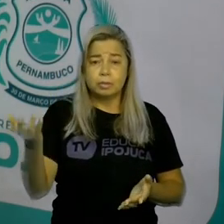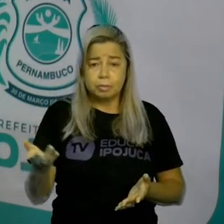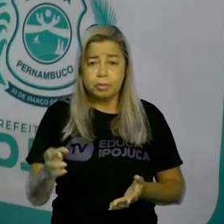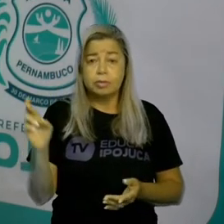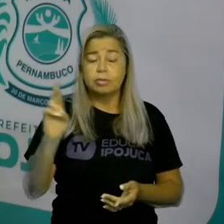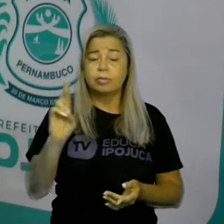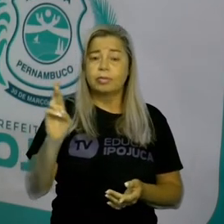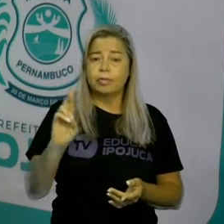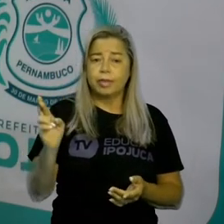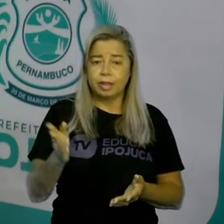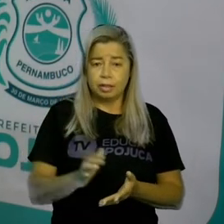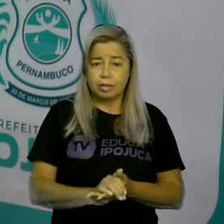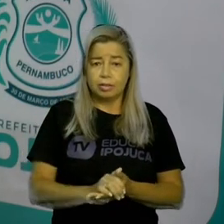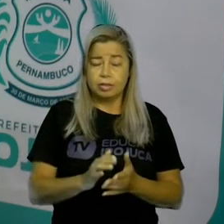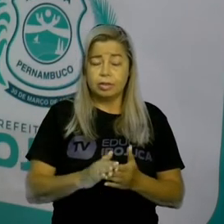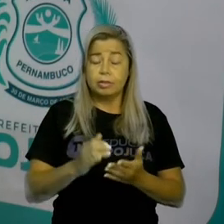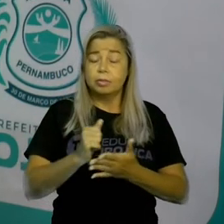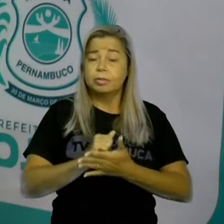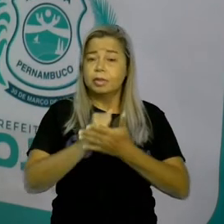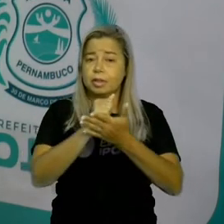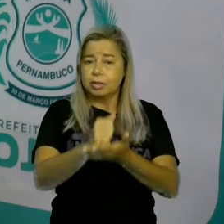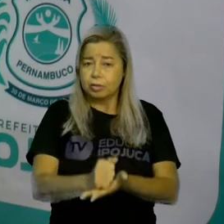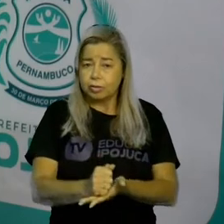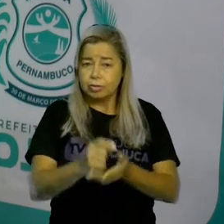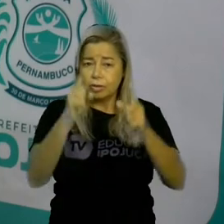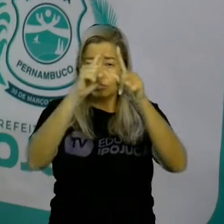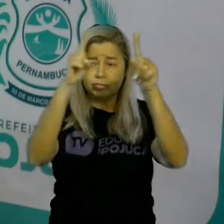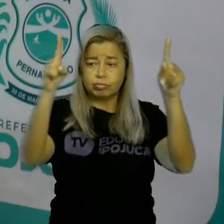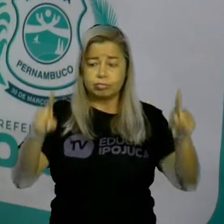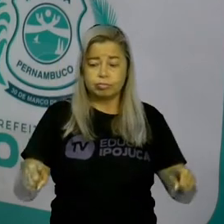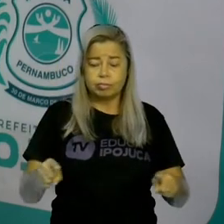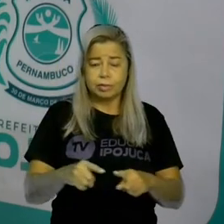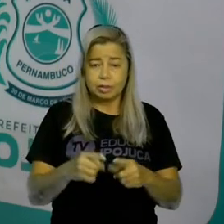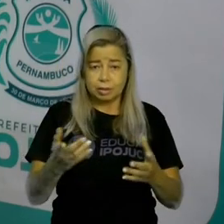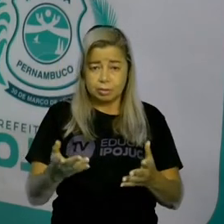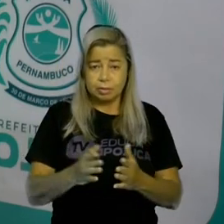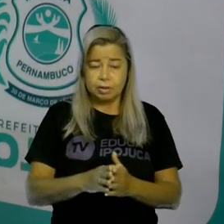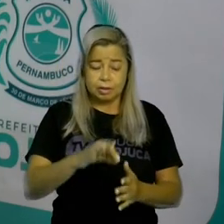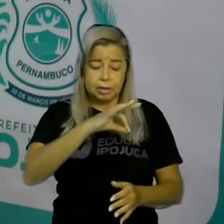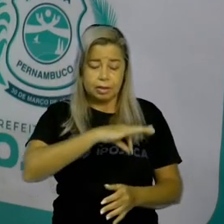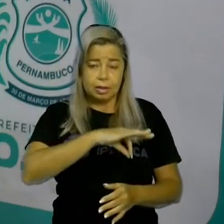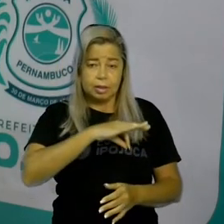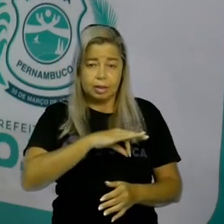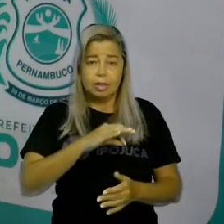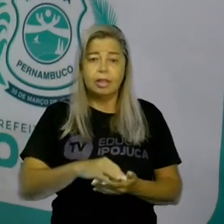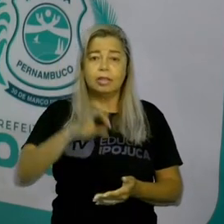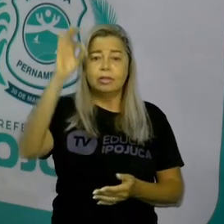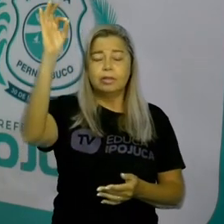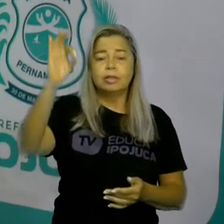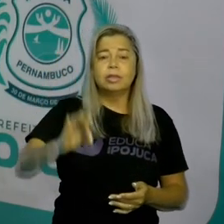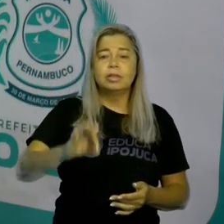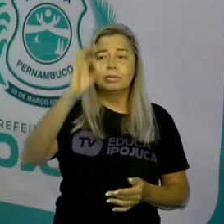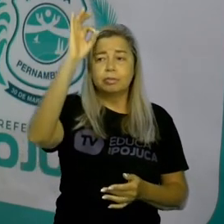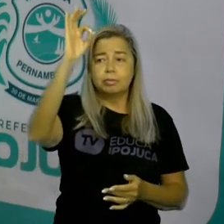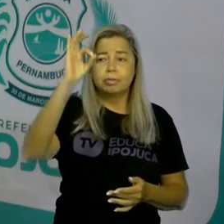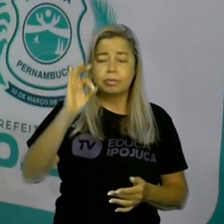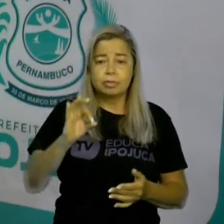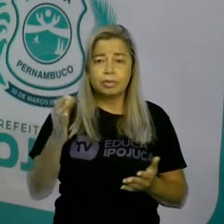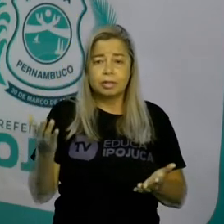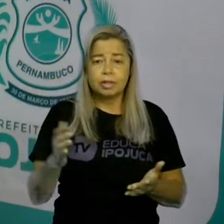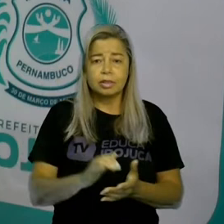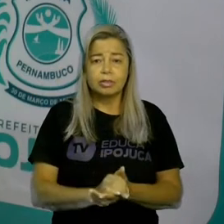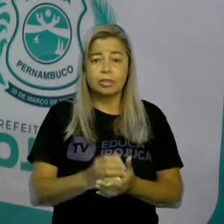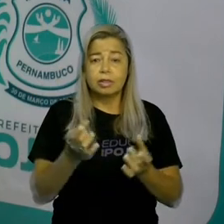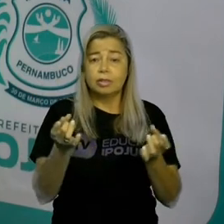vamos fazer uma tabela. Salário e porcentagem. Ele vendeu R$ 14